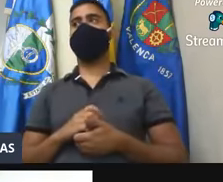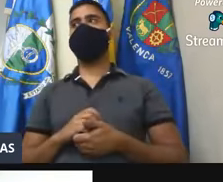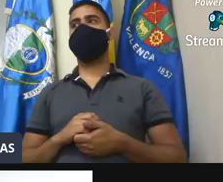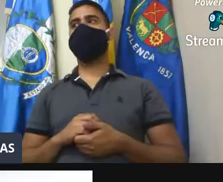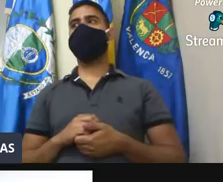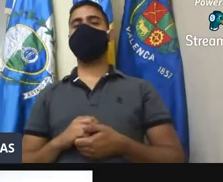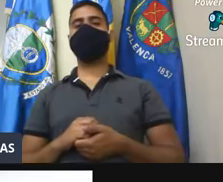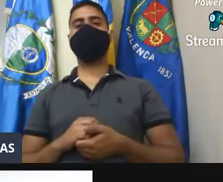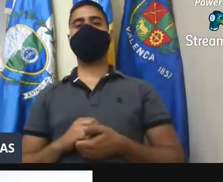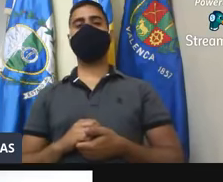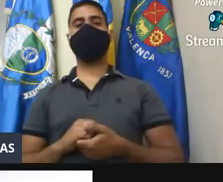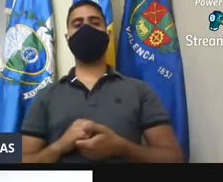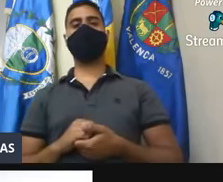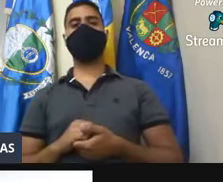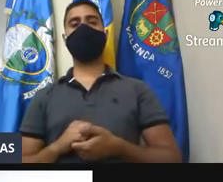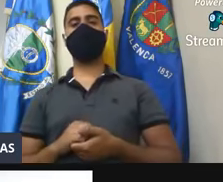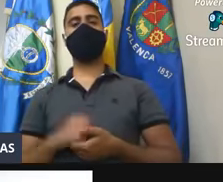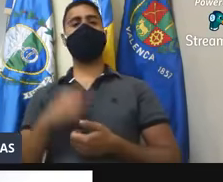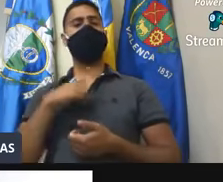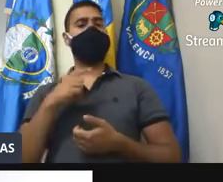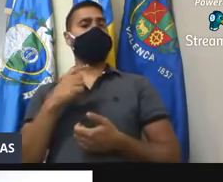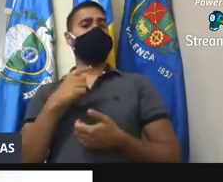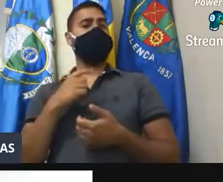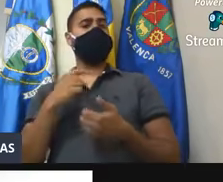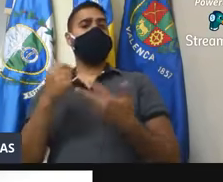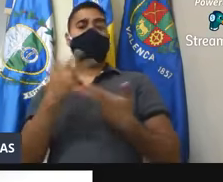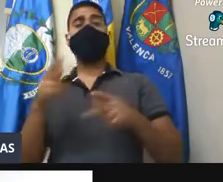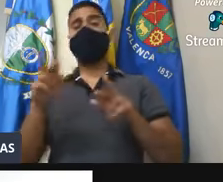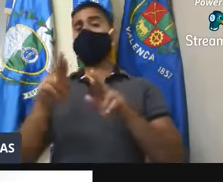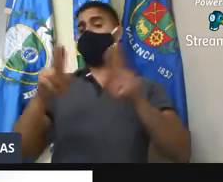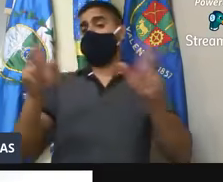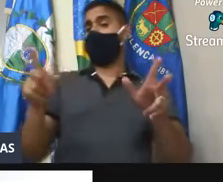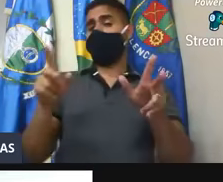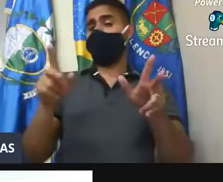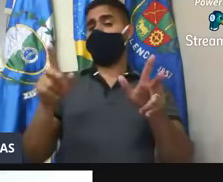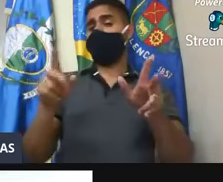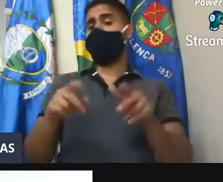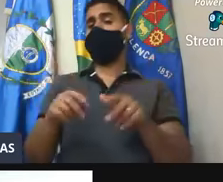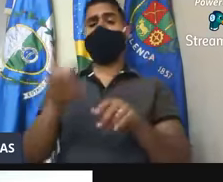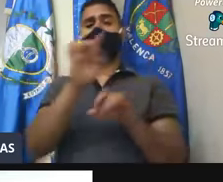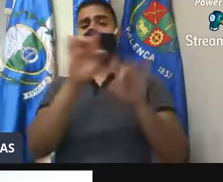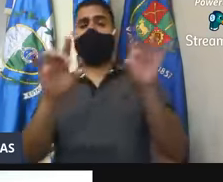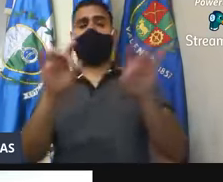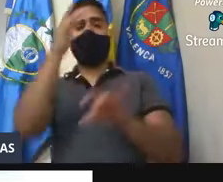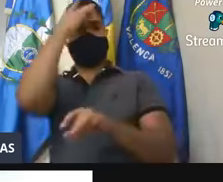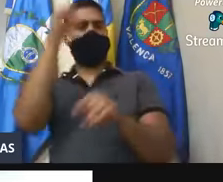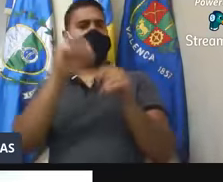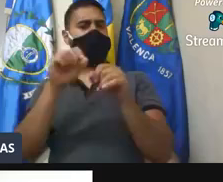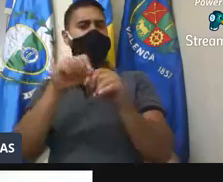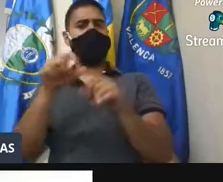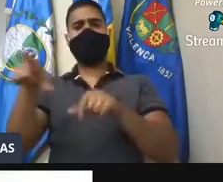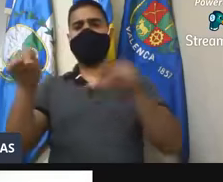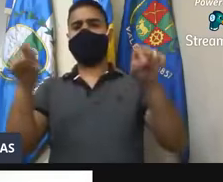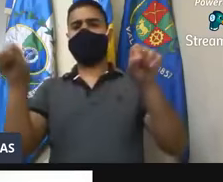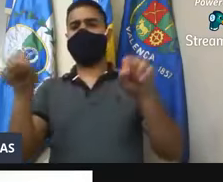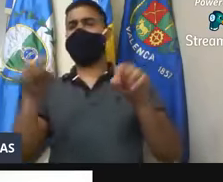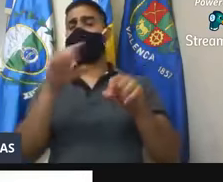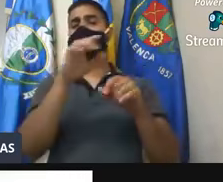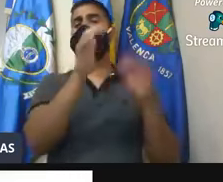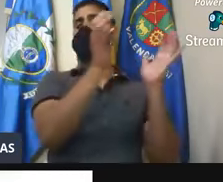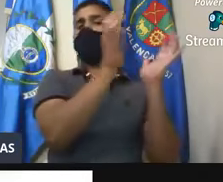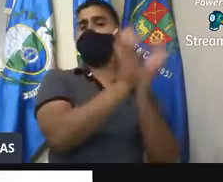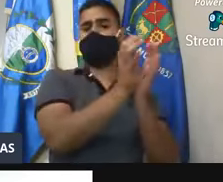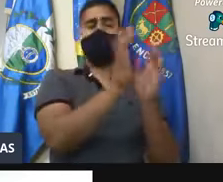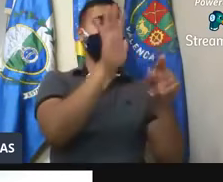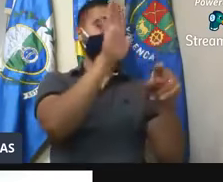situações diferentes na frente. Então, se nós temos um grupo aqui e apoiamos o